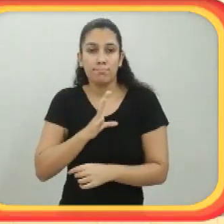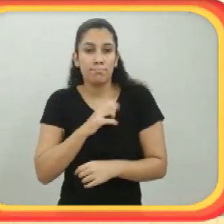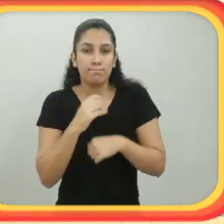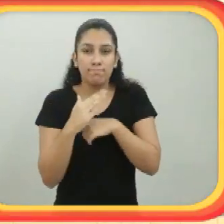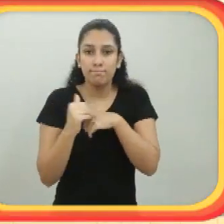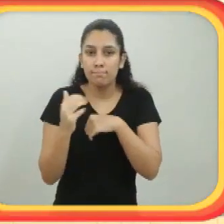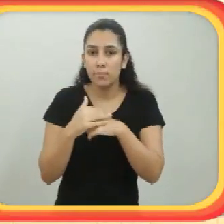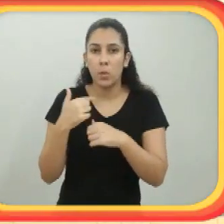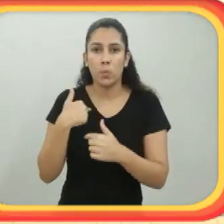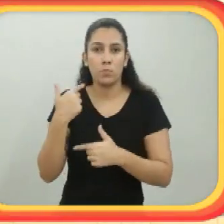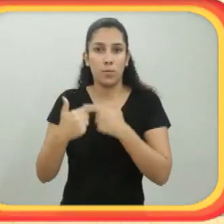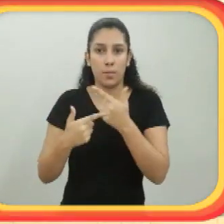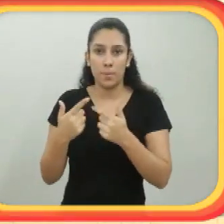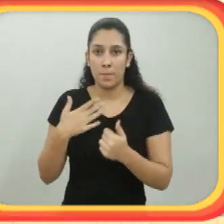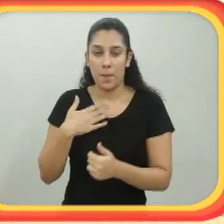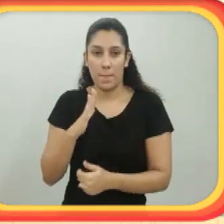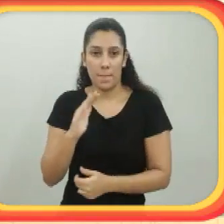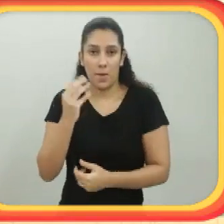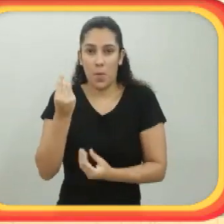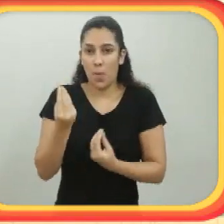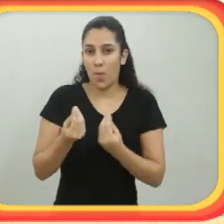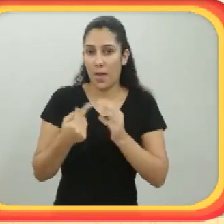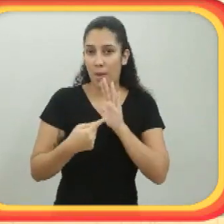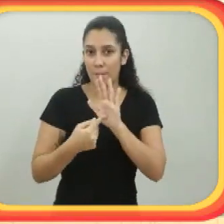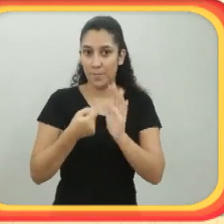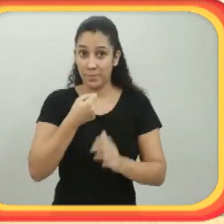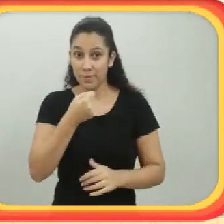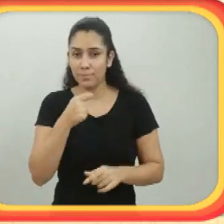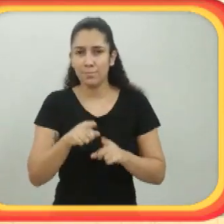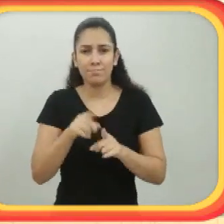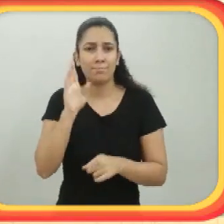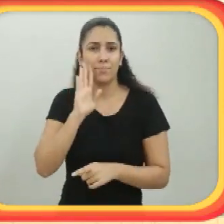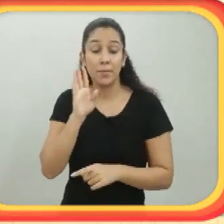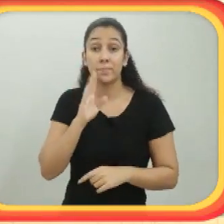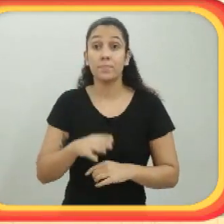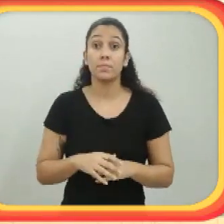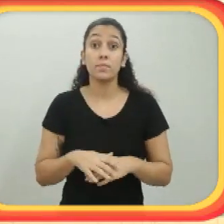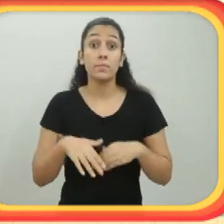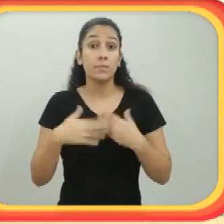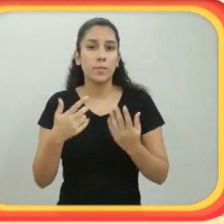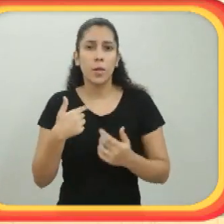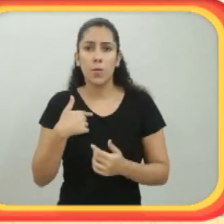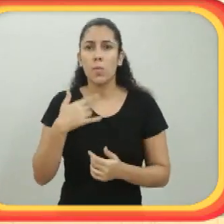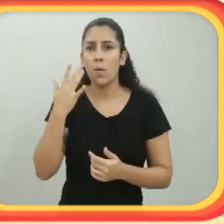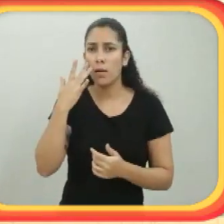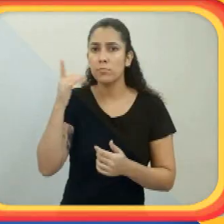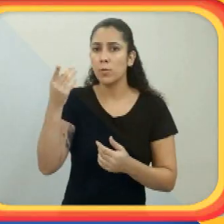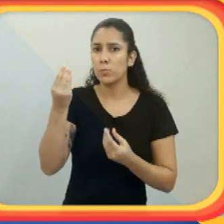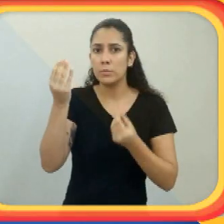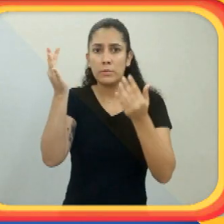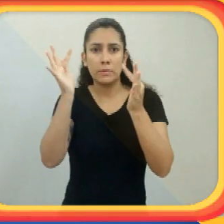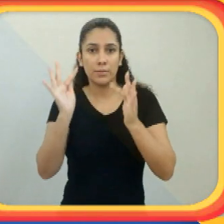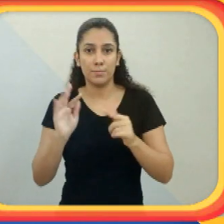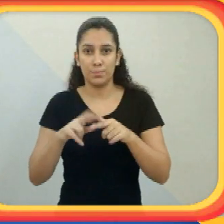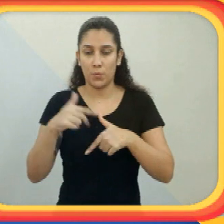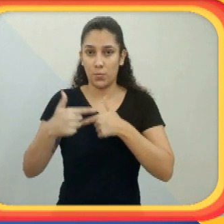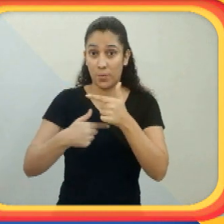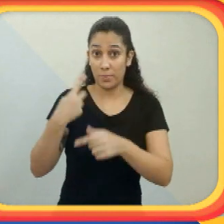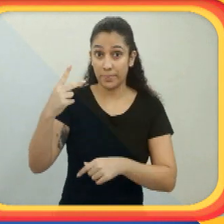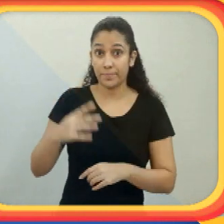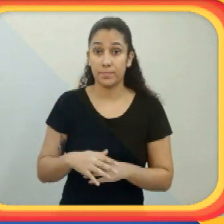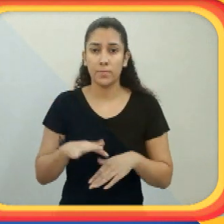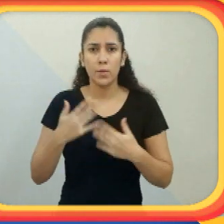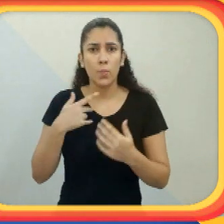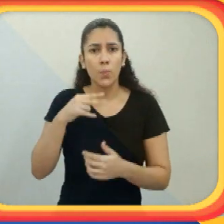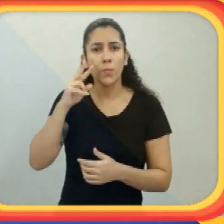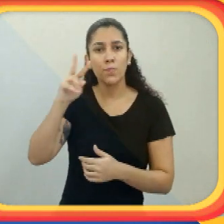A minha relação com a minha mãe é muito legal. E muito amorosa. Eu acho o trabalho da minha